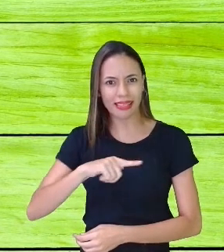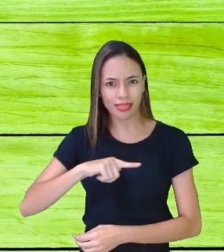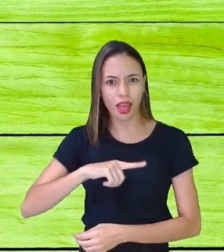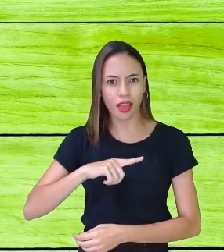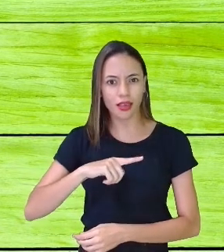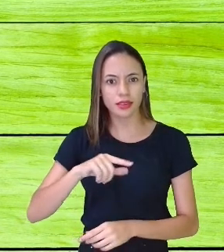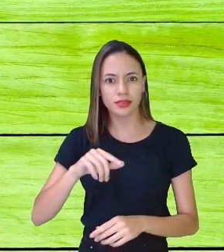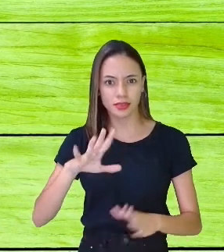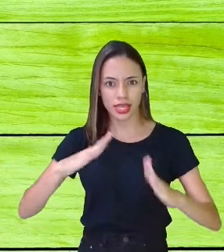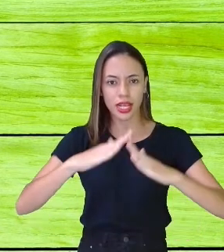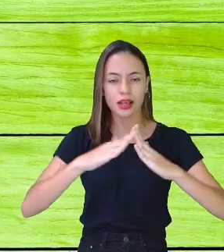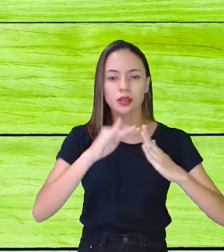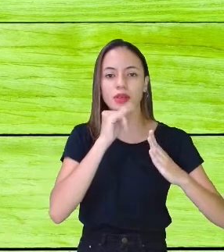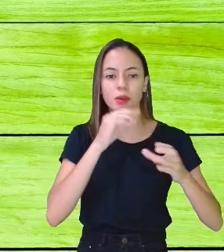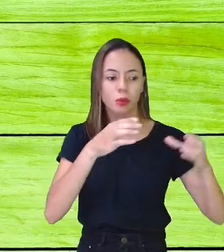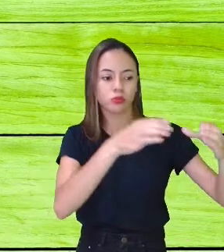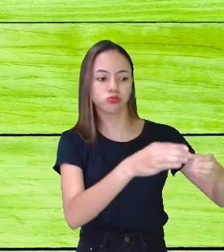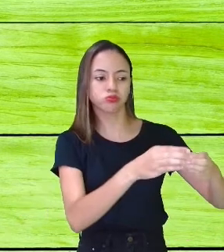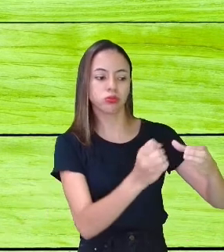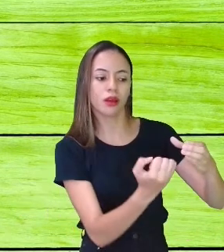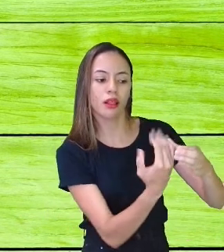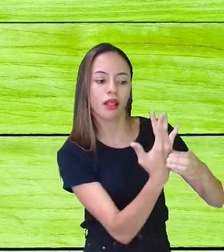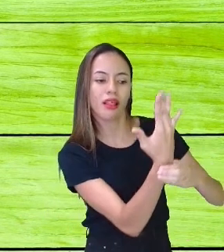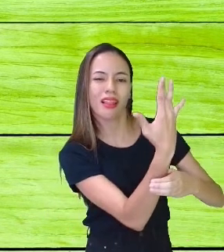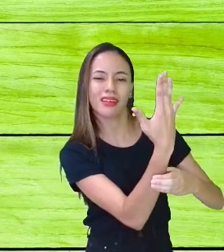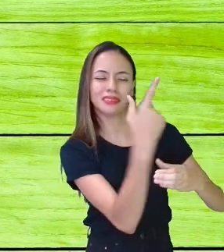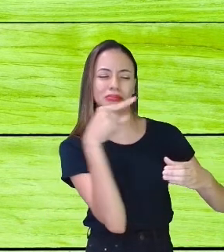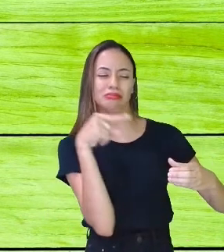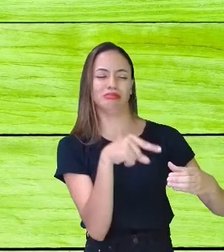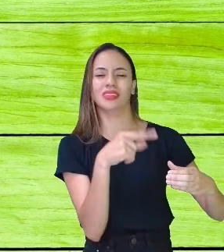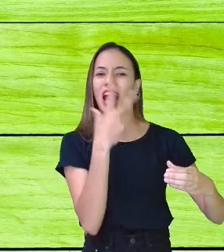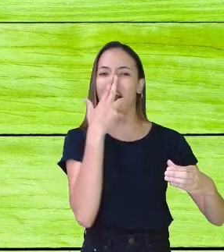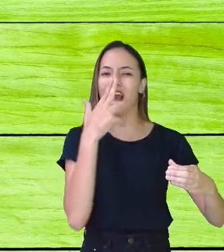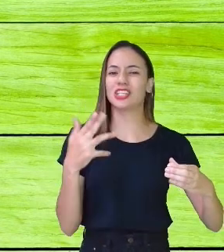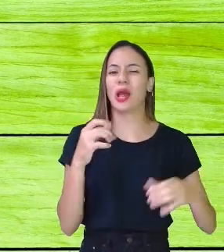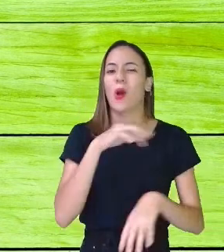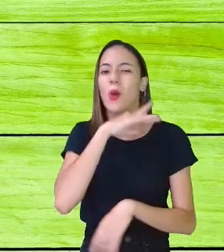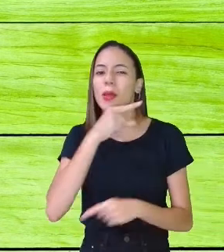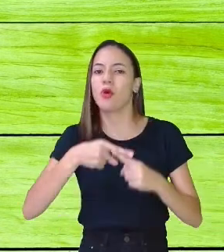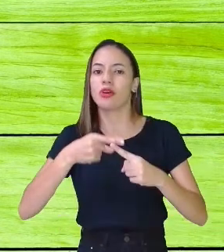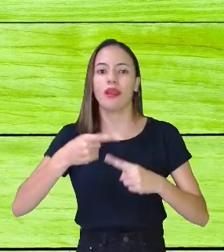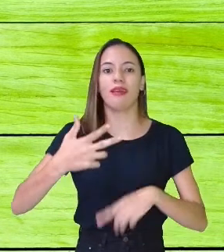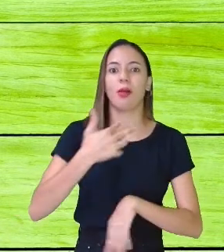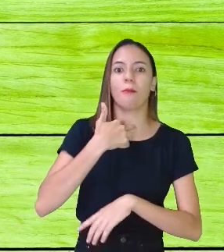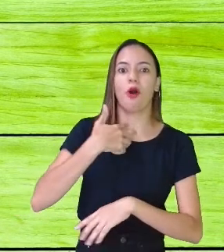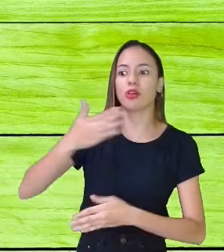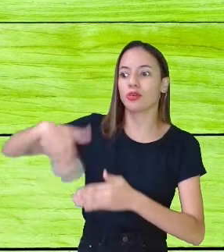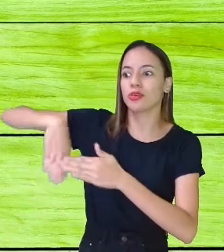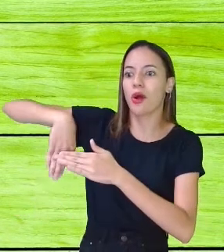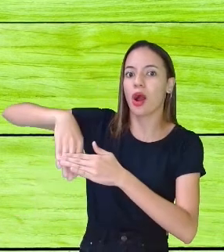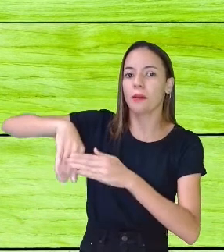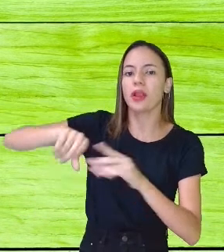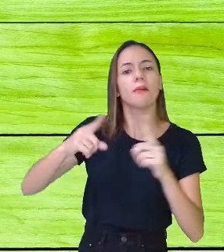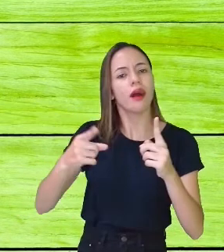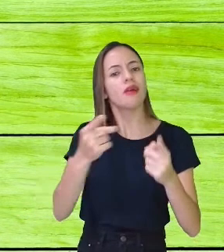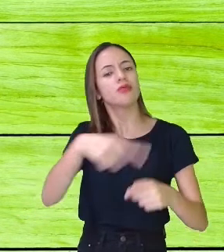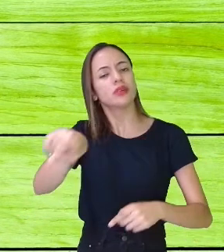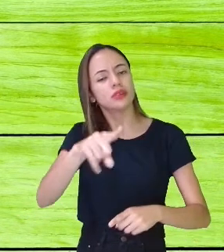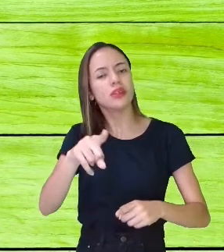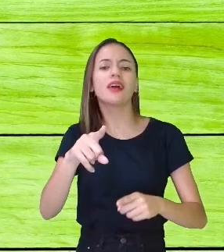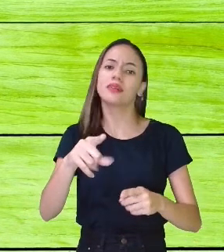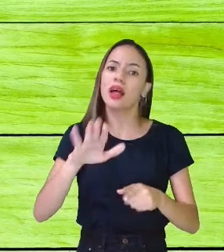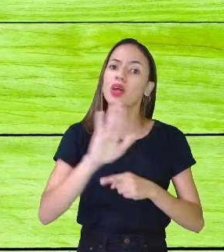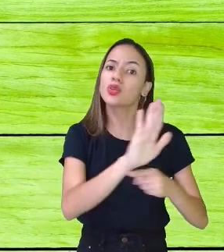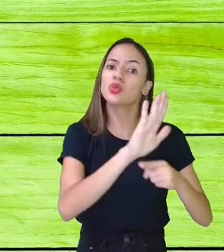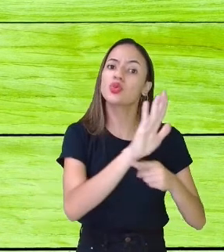Aquele vaso de planta que está ali, que às vezes a gente acha ruim, né? Porque não pode jogar bola. Que tal a gente ajudar a nossa avó, a gente